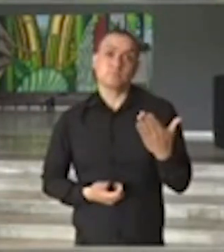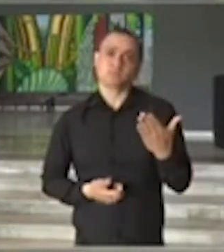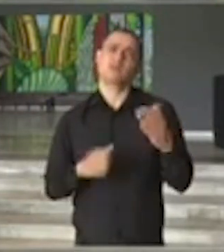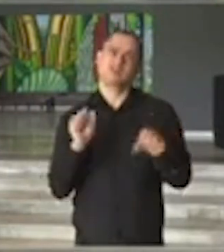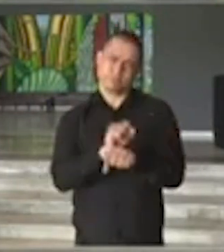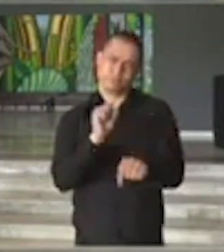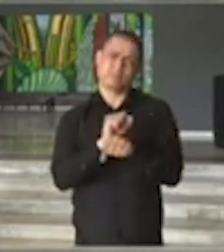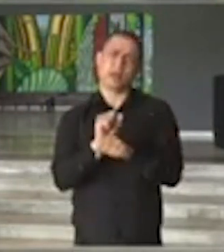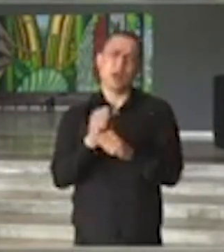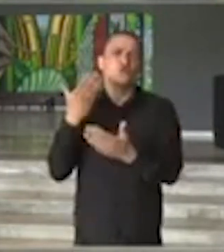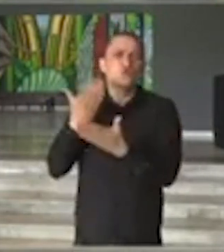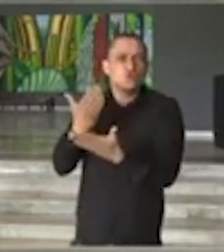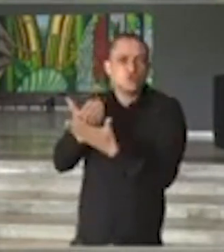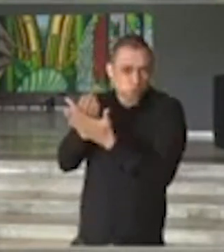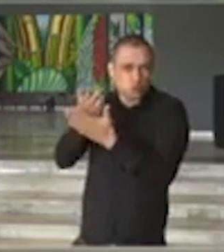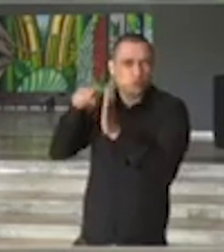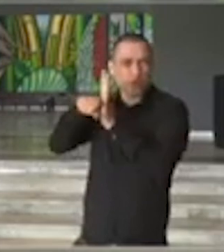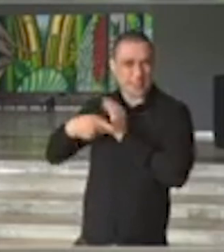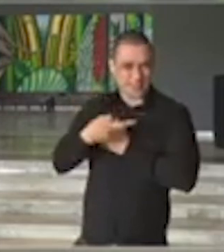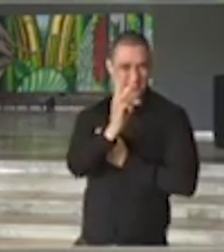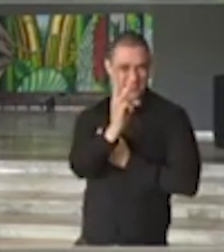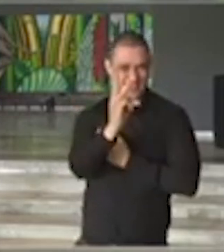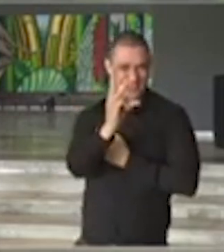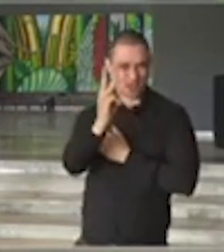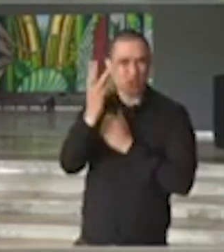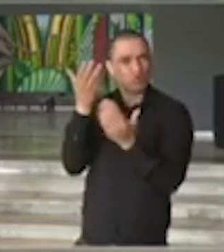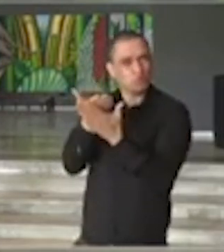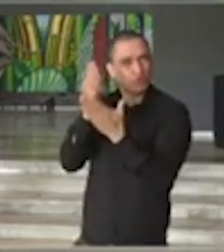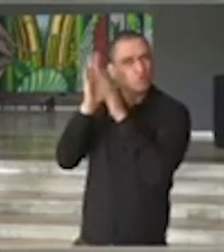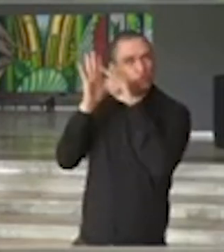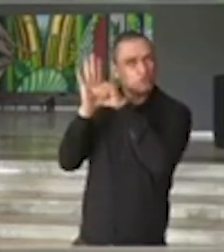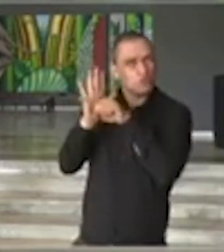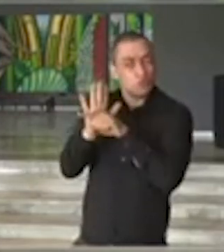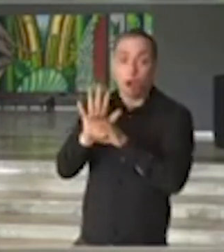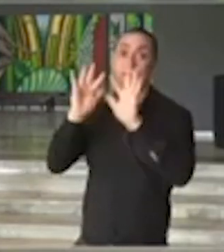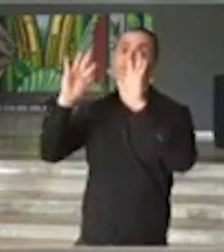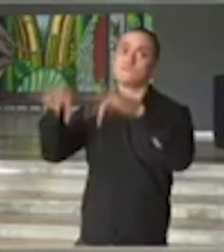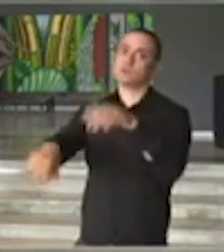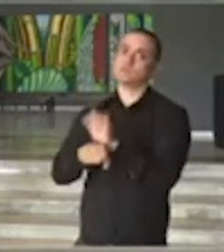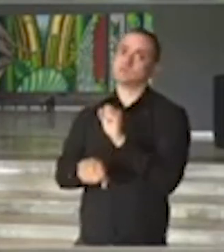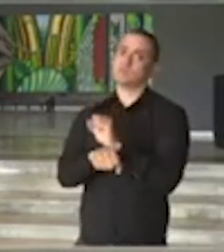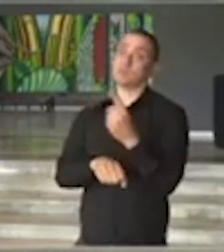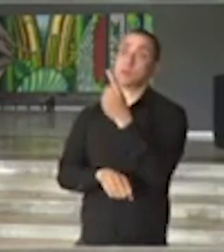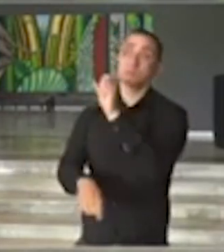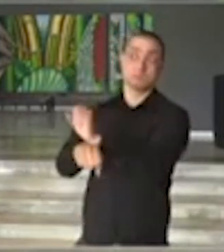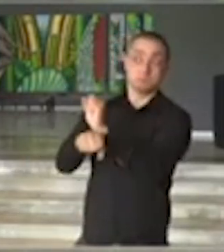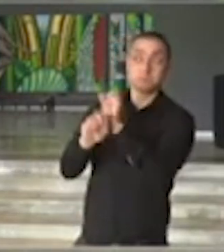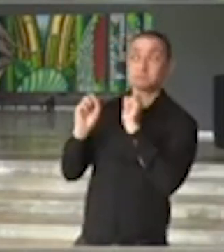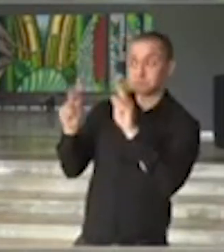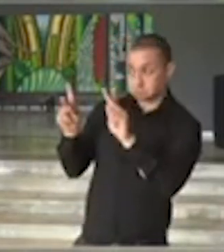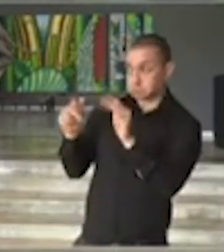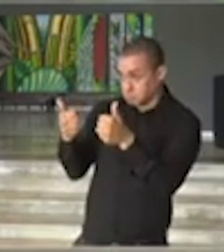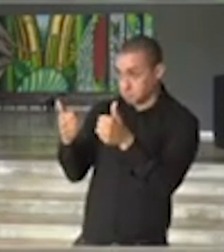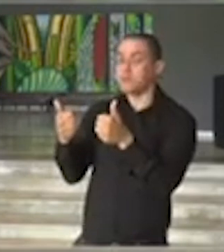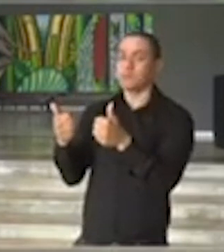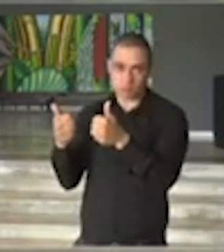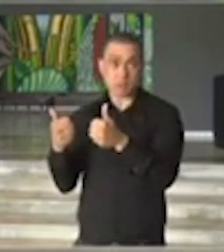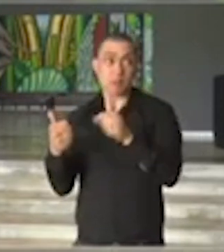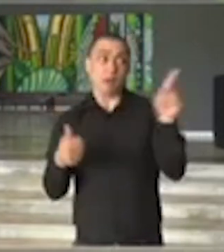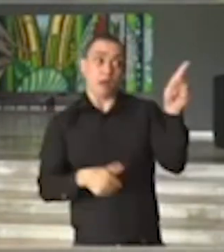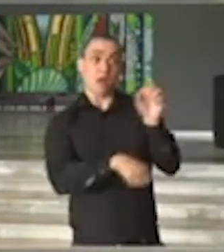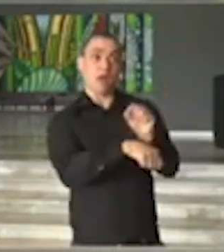aguardar a finalização desta terceira e última fase de testagem, os seus resultados e, obviamente, a